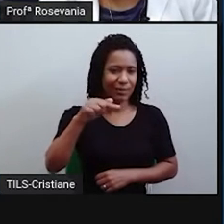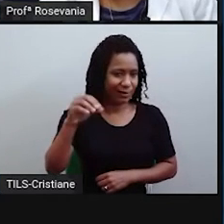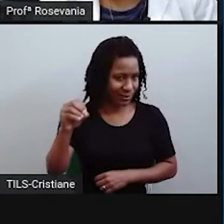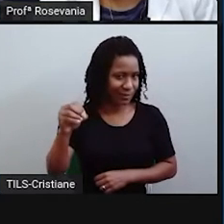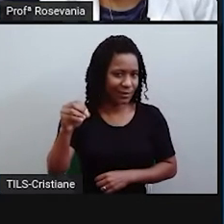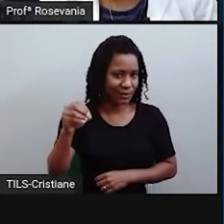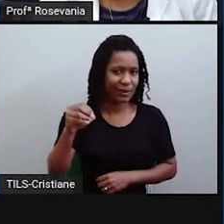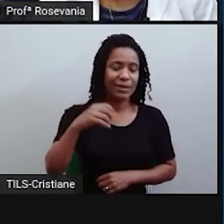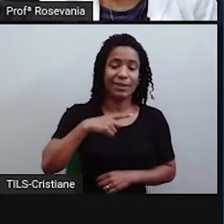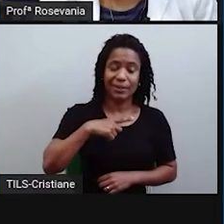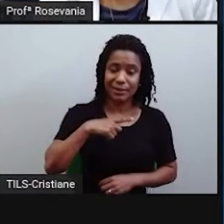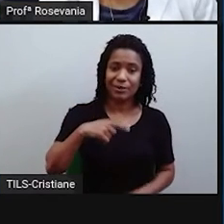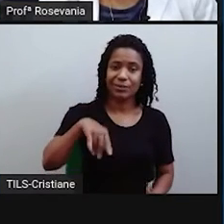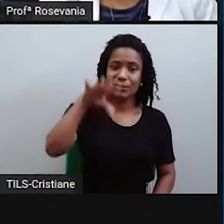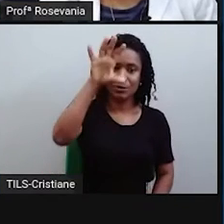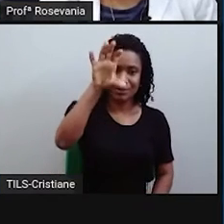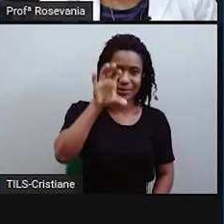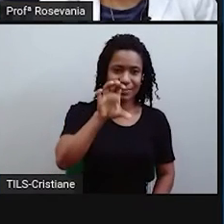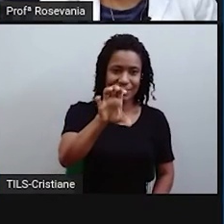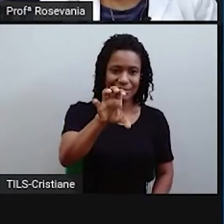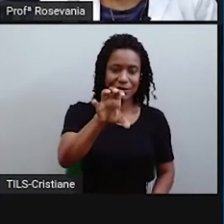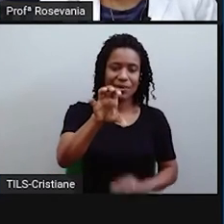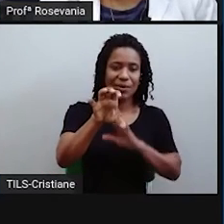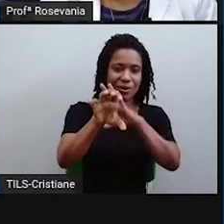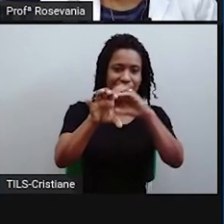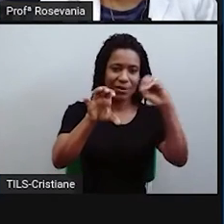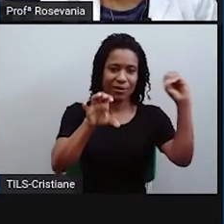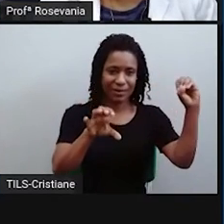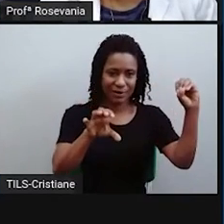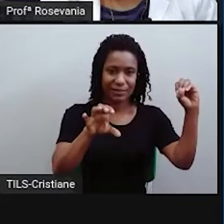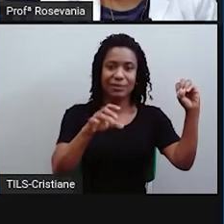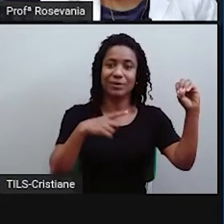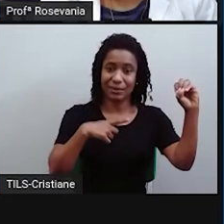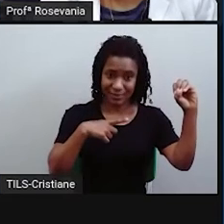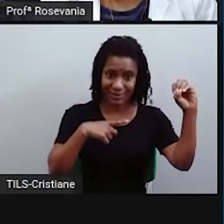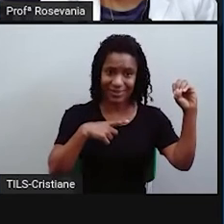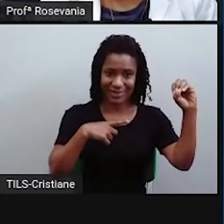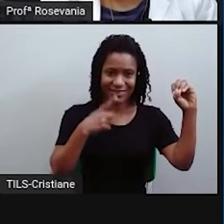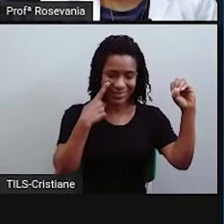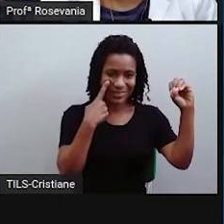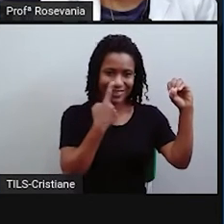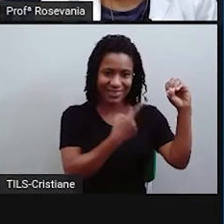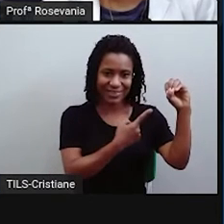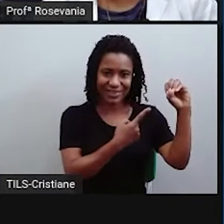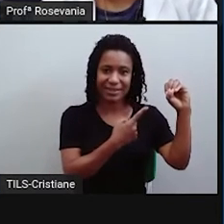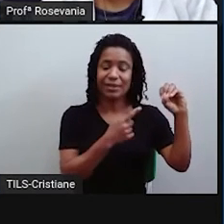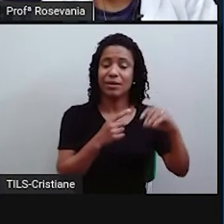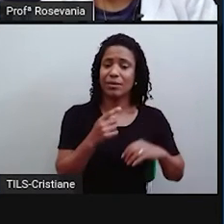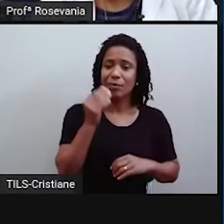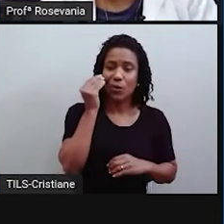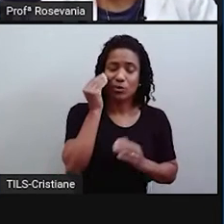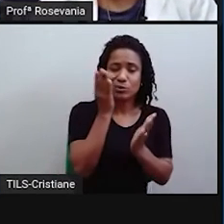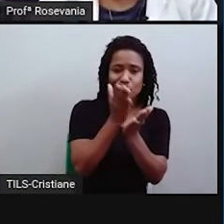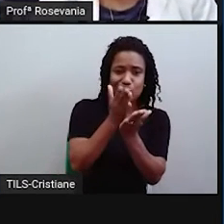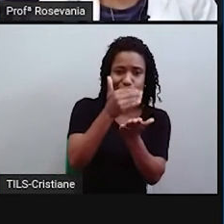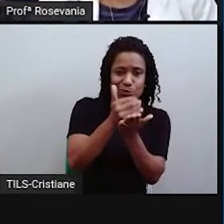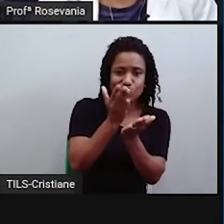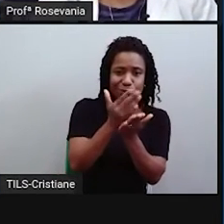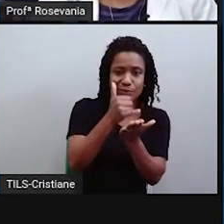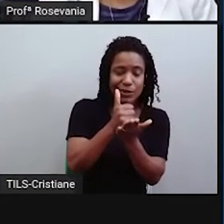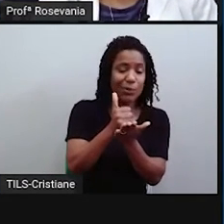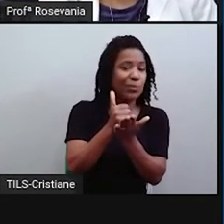região Centro-Oeste, né, tem essa divisão ainda diferente do que a gente está agora,